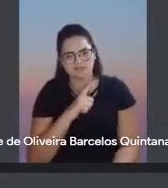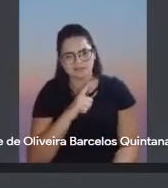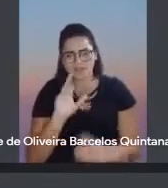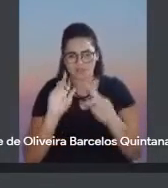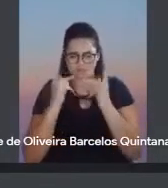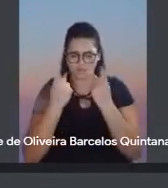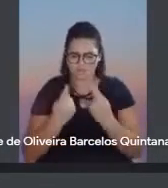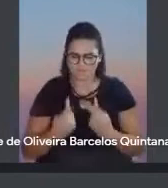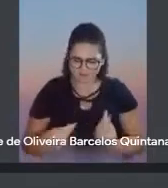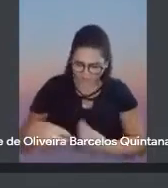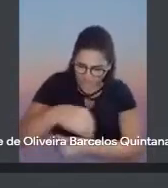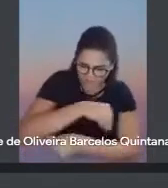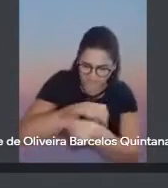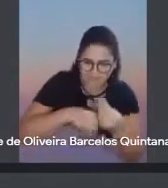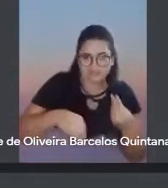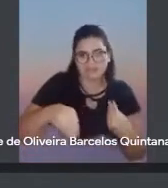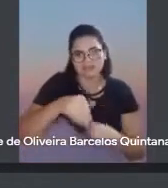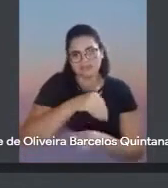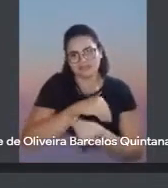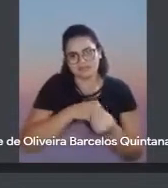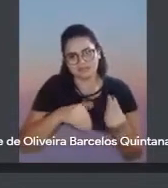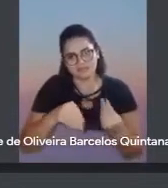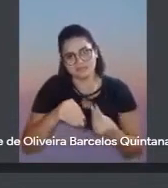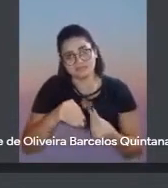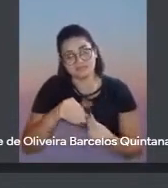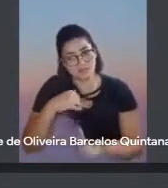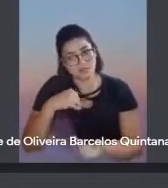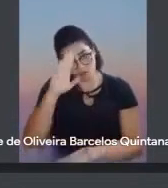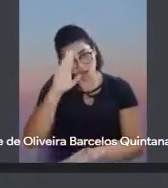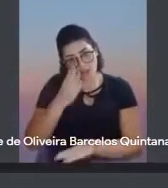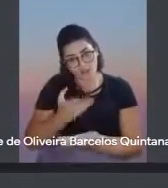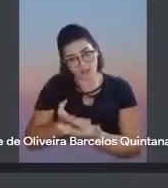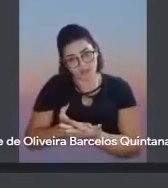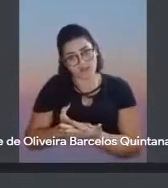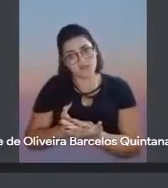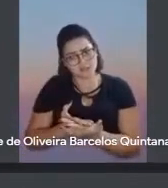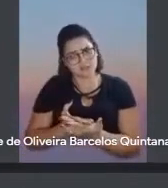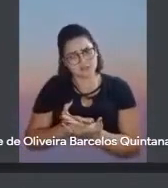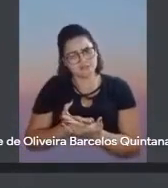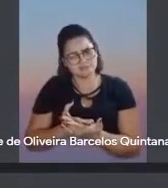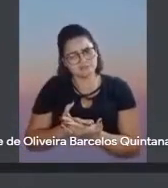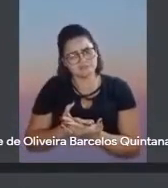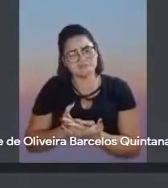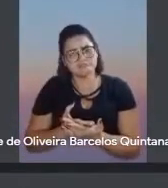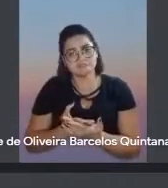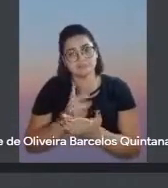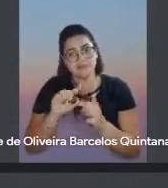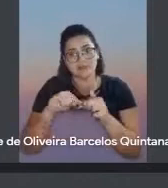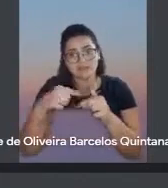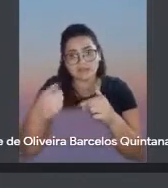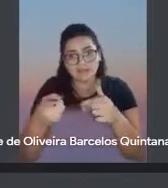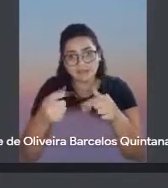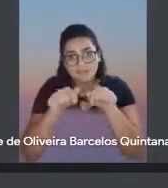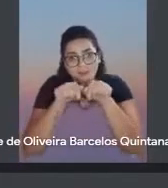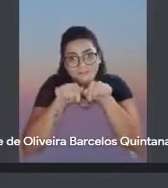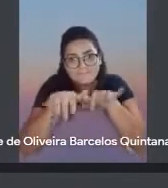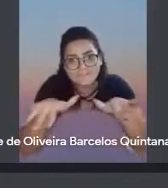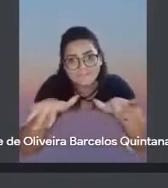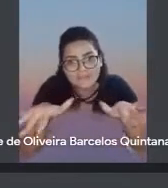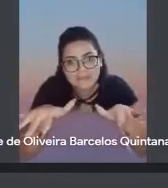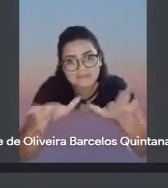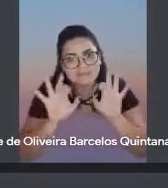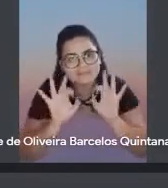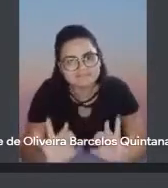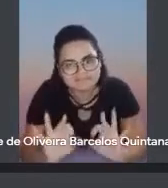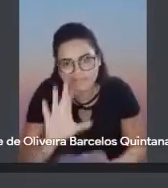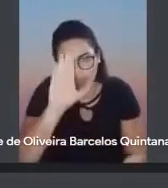Eu realmente acredito nisso cada vez mais. Depois da pandemia, então, e a humanidade